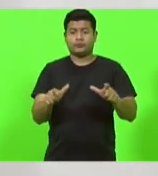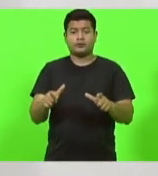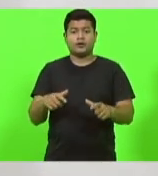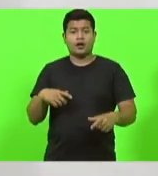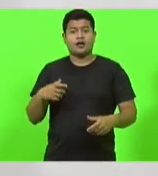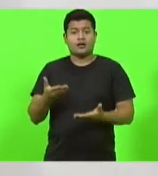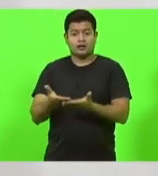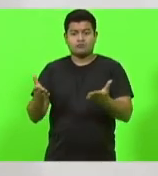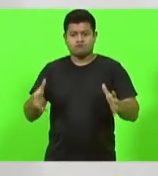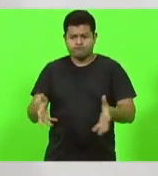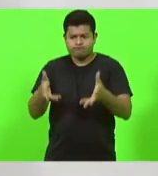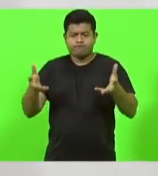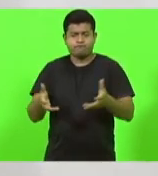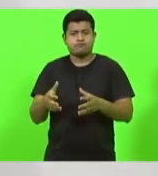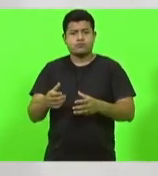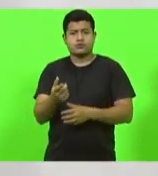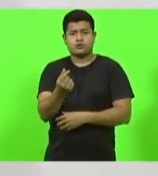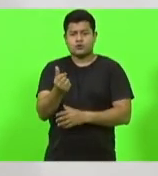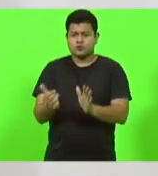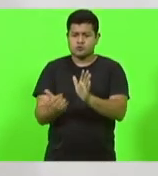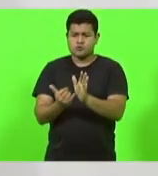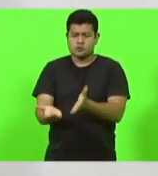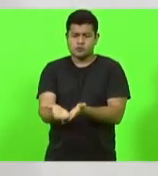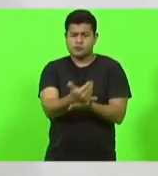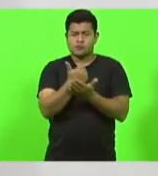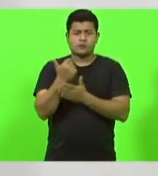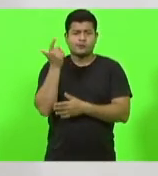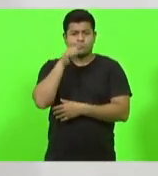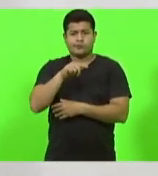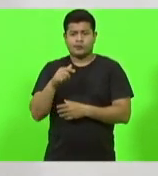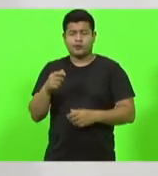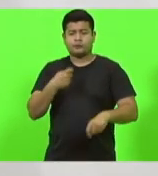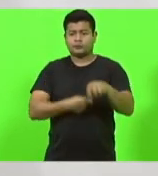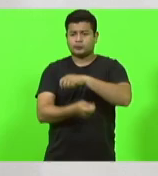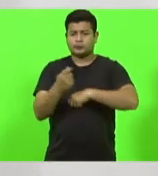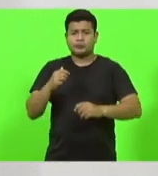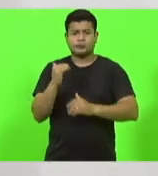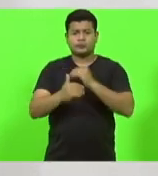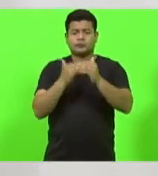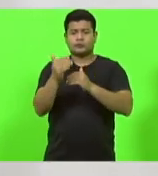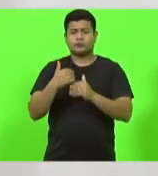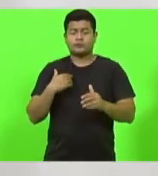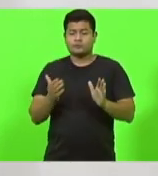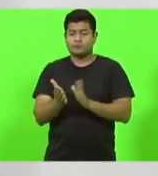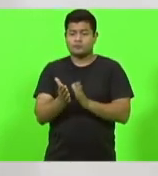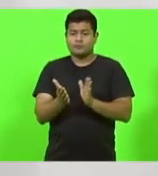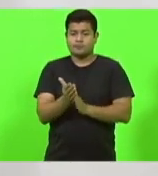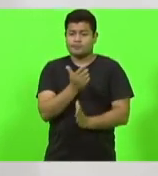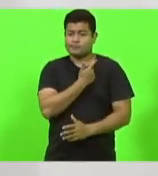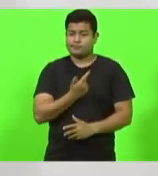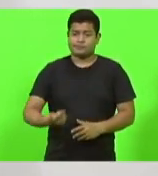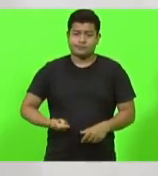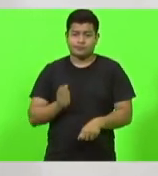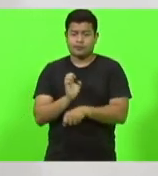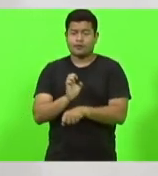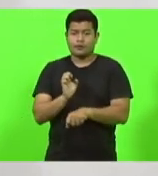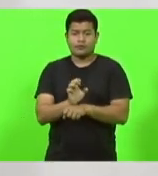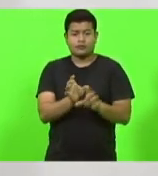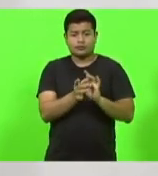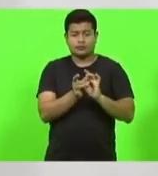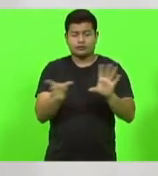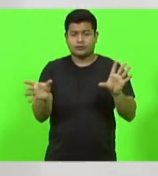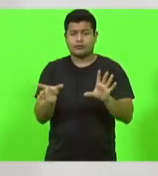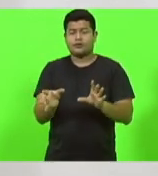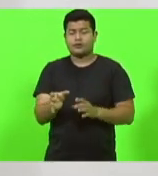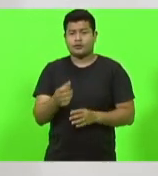rendimento e receita para o nosso Estado e tão logo é merecido. Parabéns, governo do Estado, por esta liberação, por